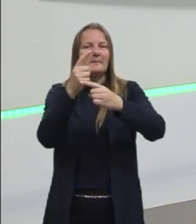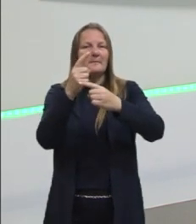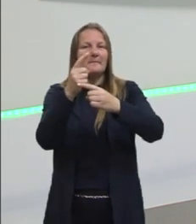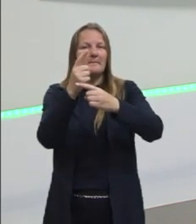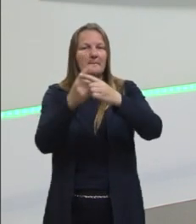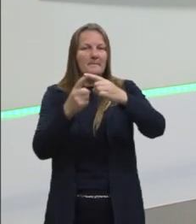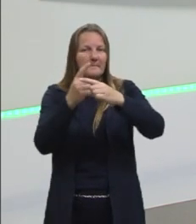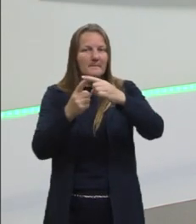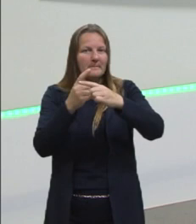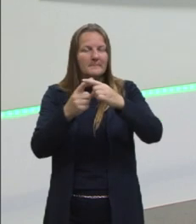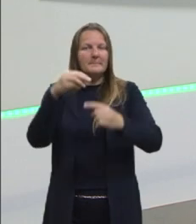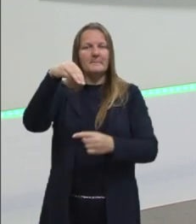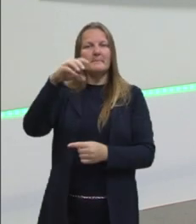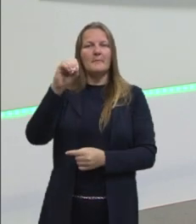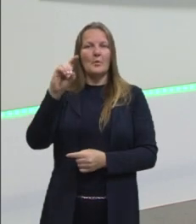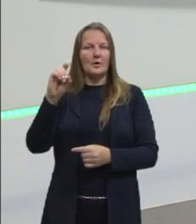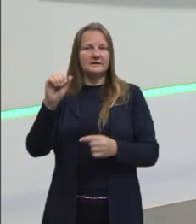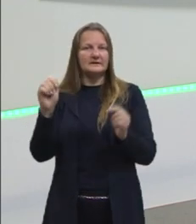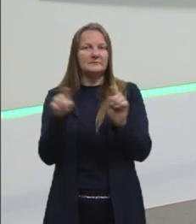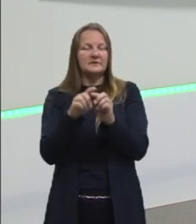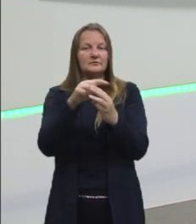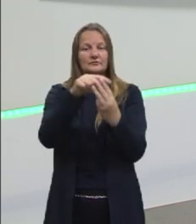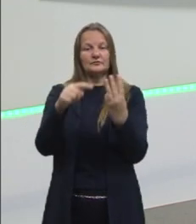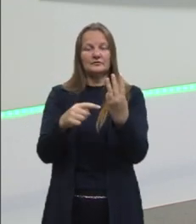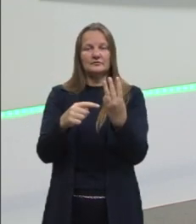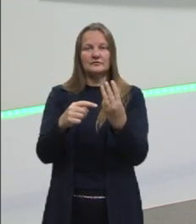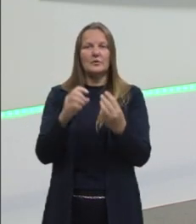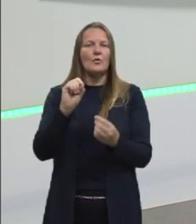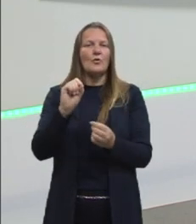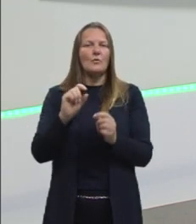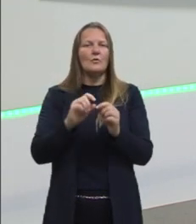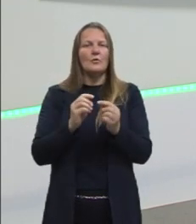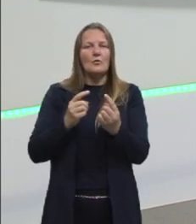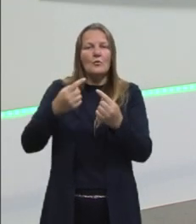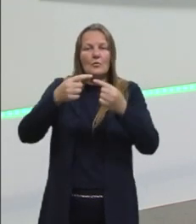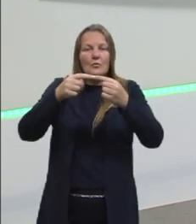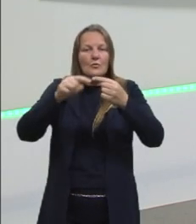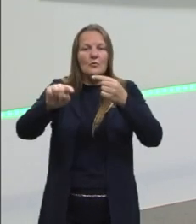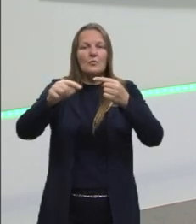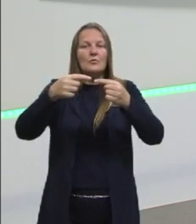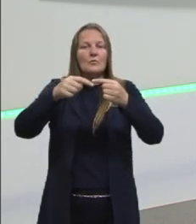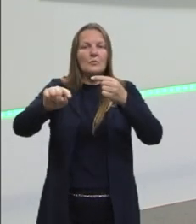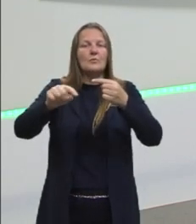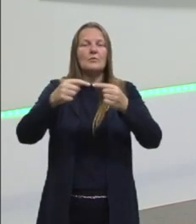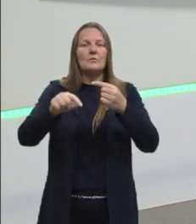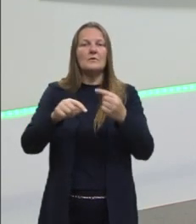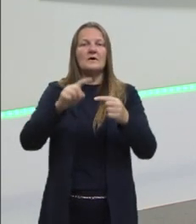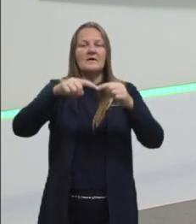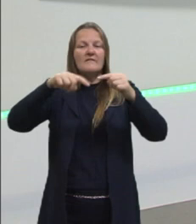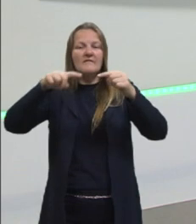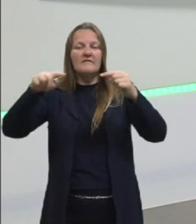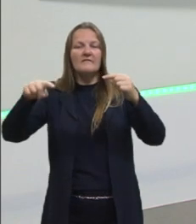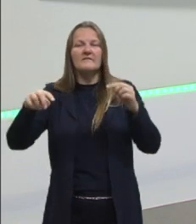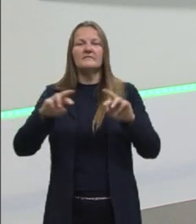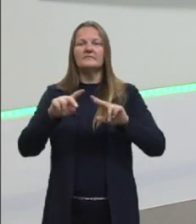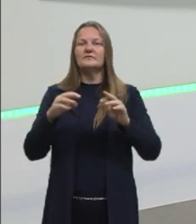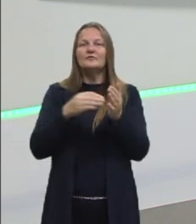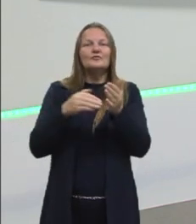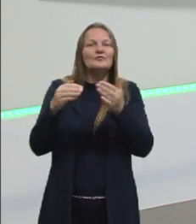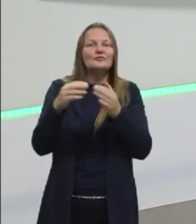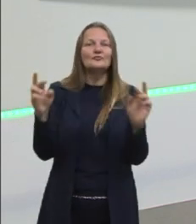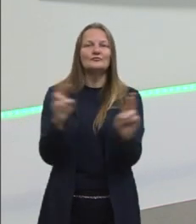seria a dispersão que fala ali? Nós vimos o desvio padrão, a variância, está tudo